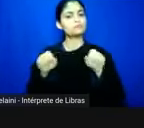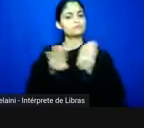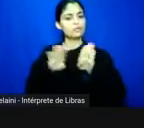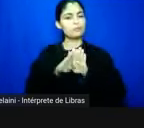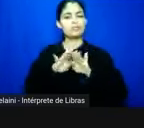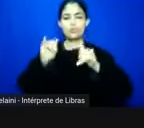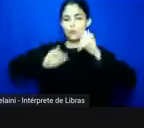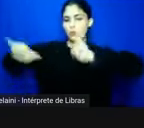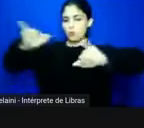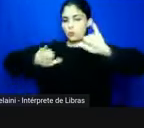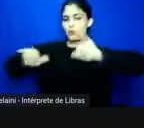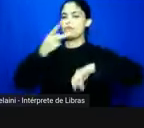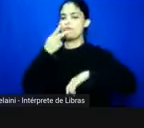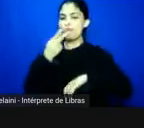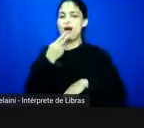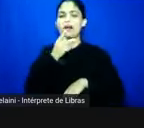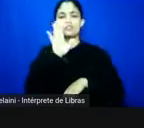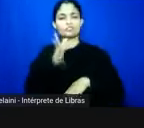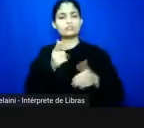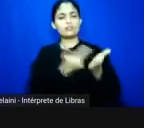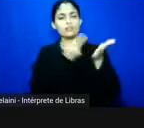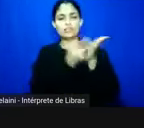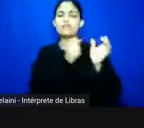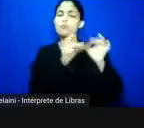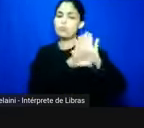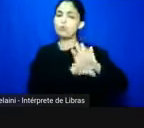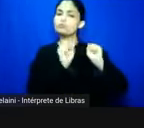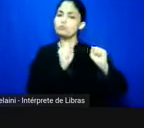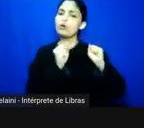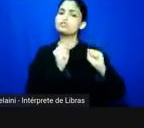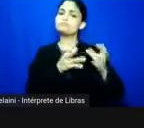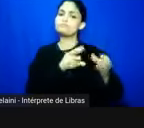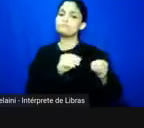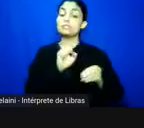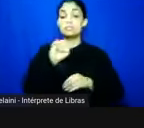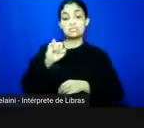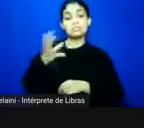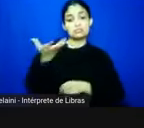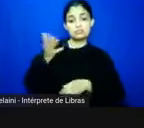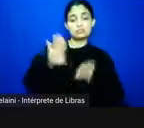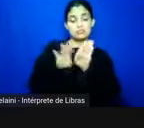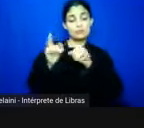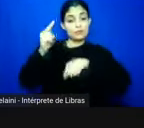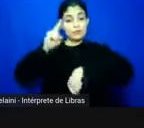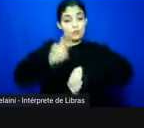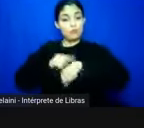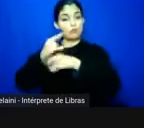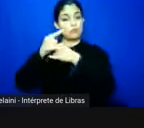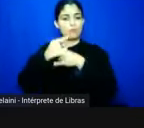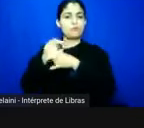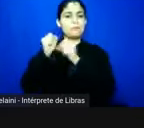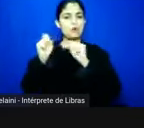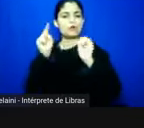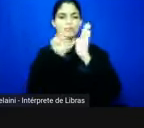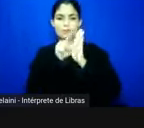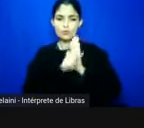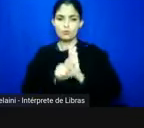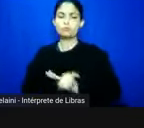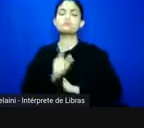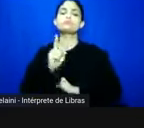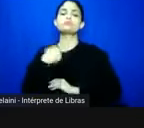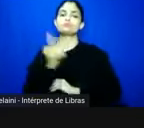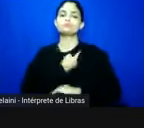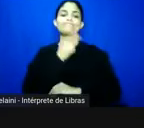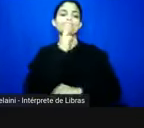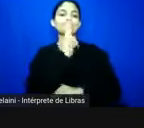disponível. E se quiserem, ao longo da live, podem fazer algumas perguntas e colocar algumas questões que vai ter respostas no